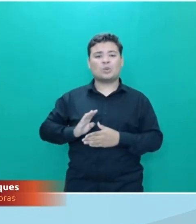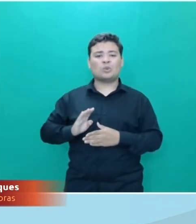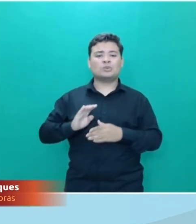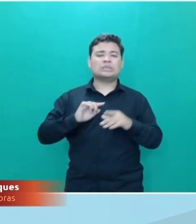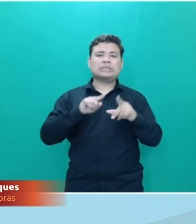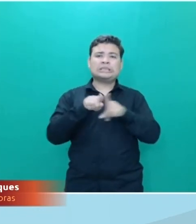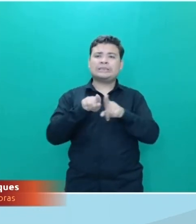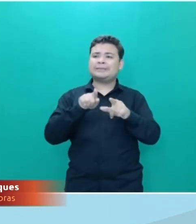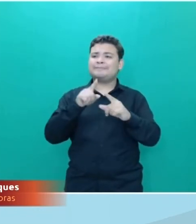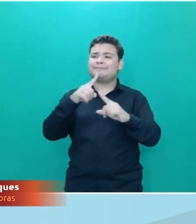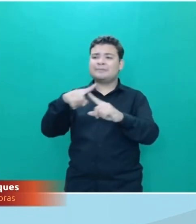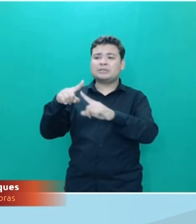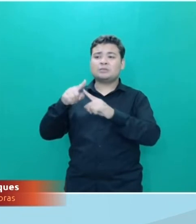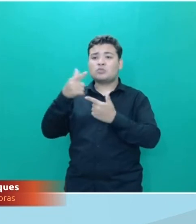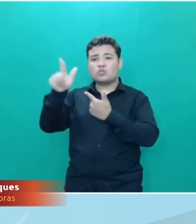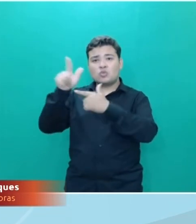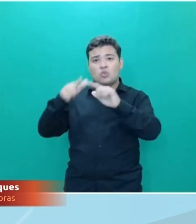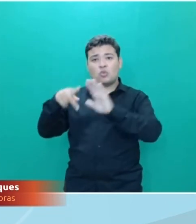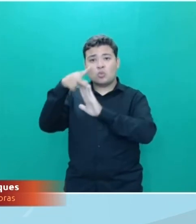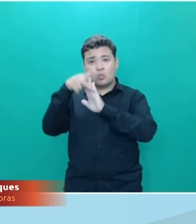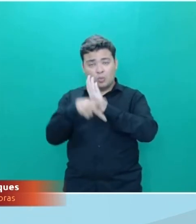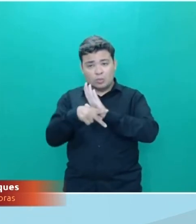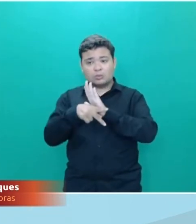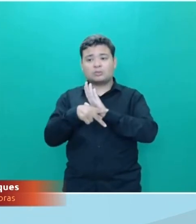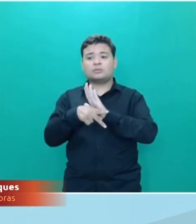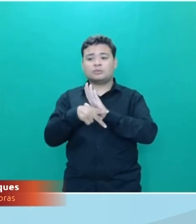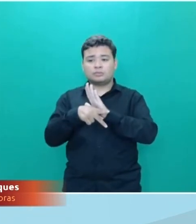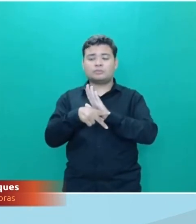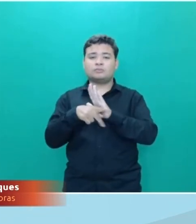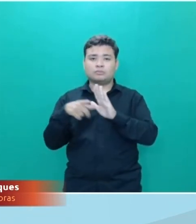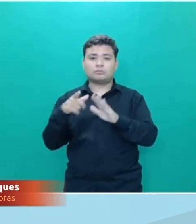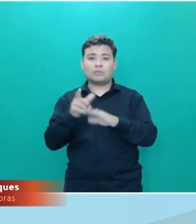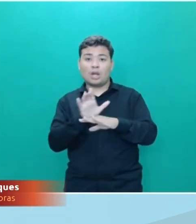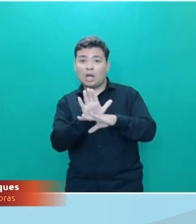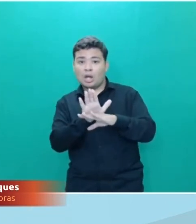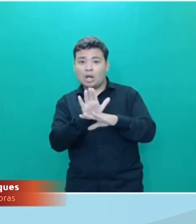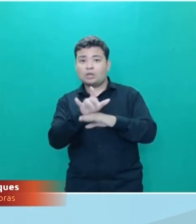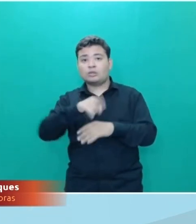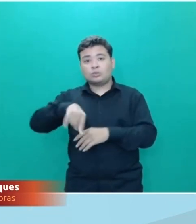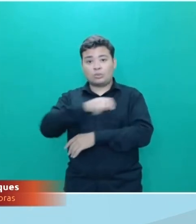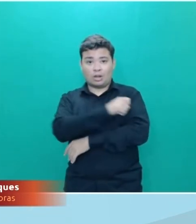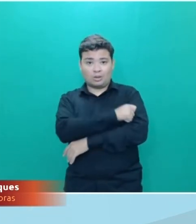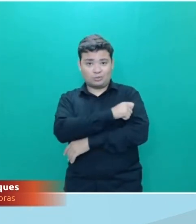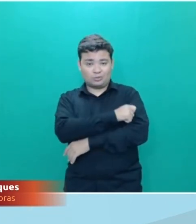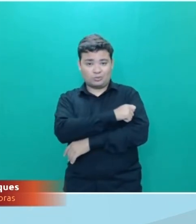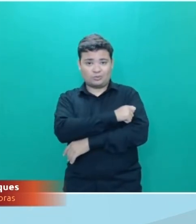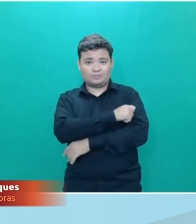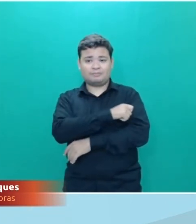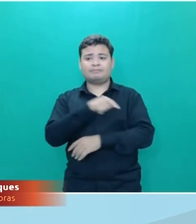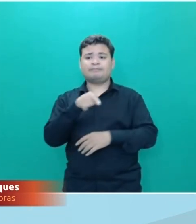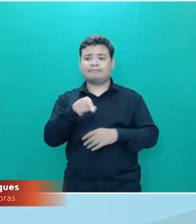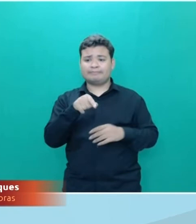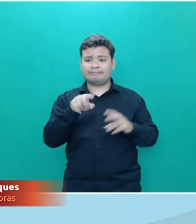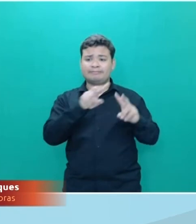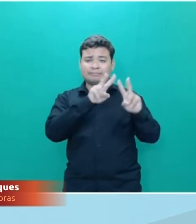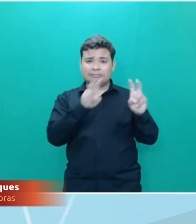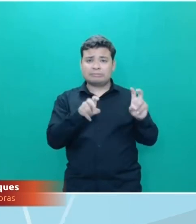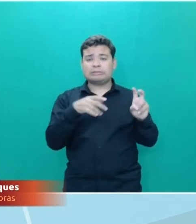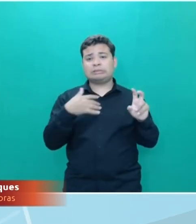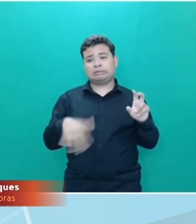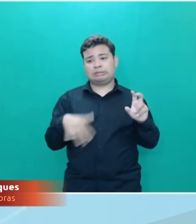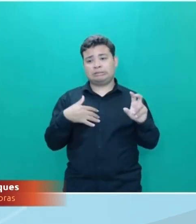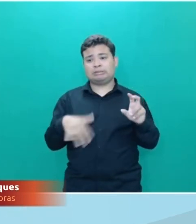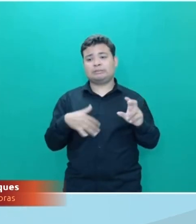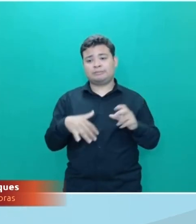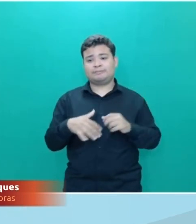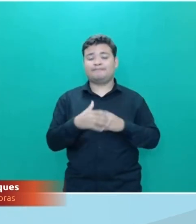outros tipos de projetos de assistência estudantil. Um assunto muito caro aqui para a gente do Conexões, claro,